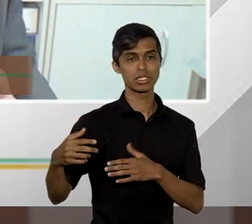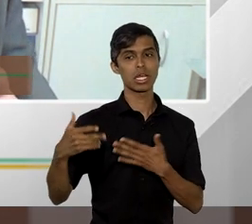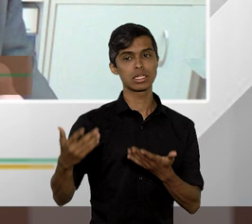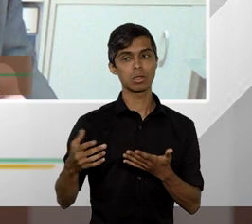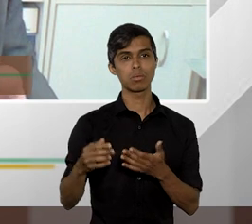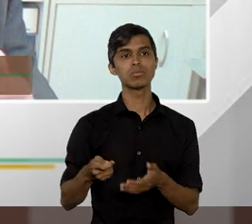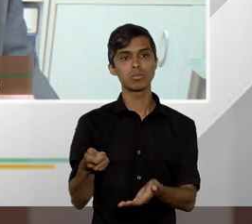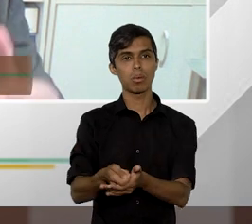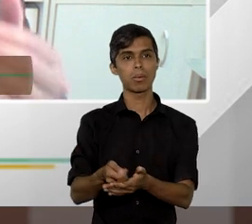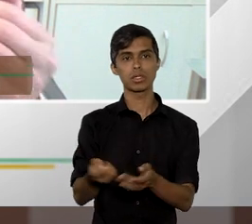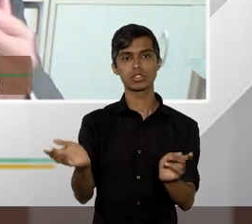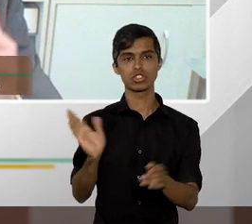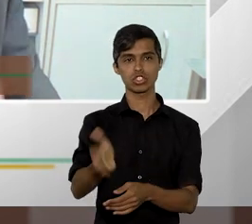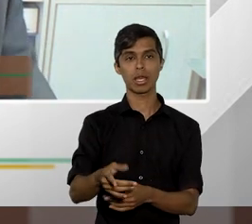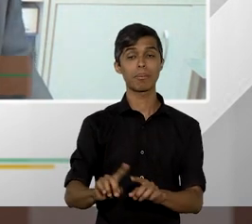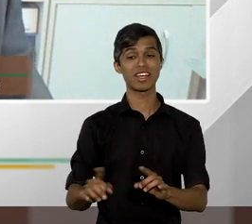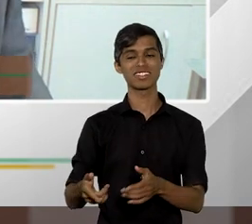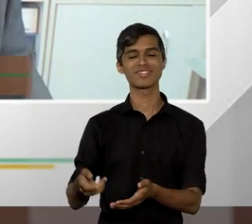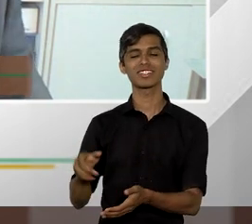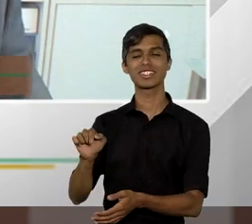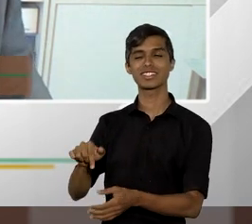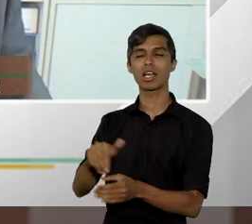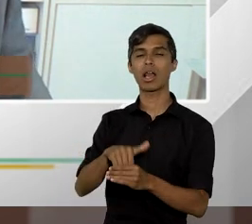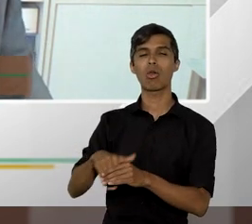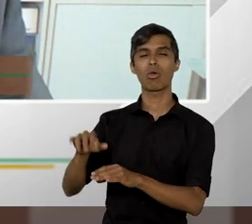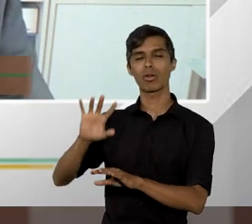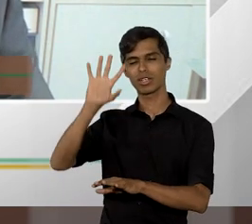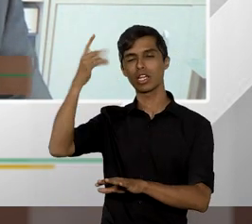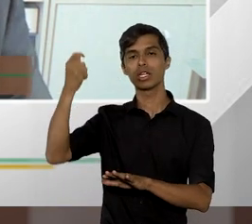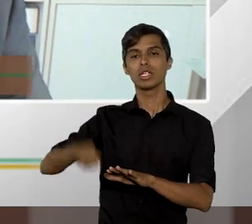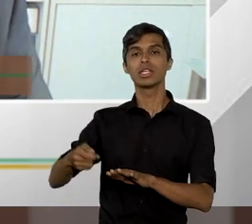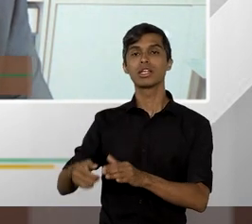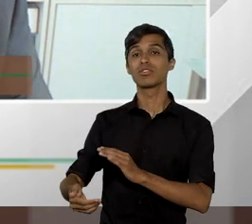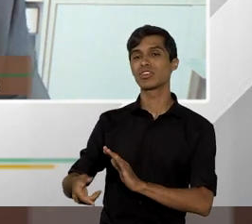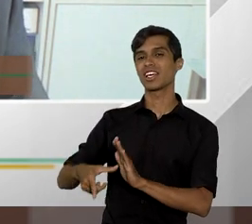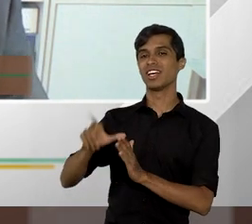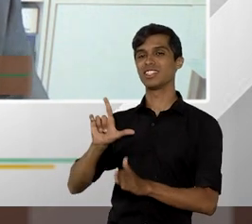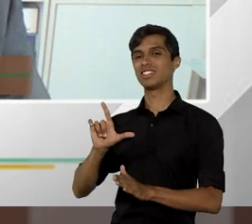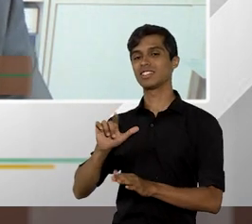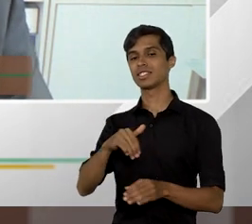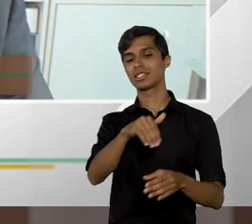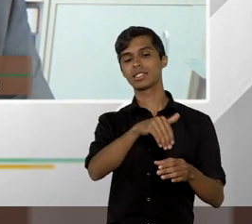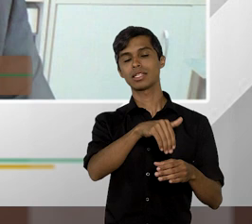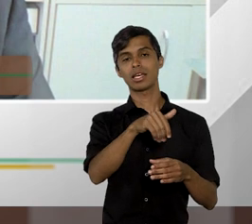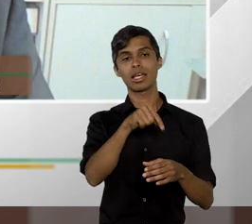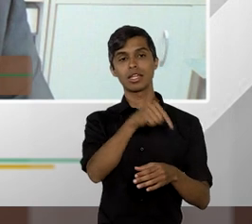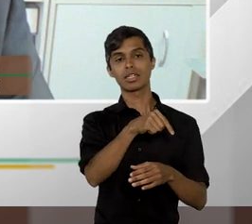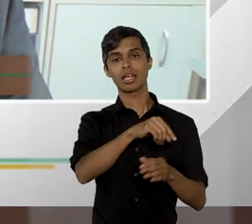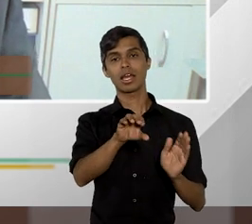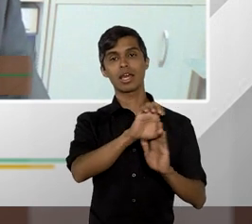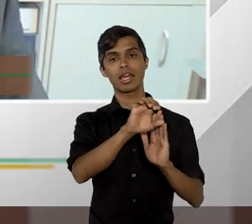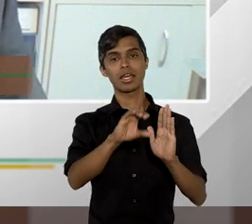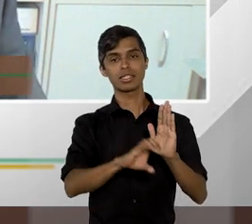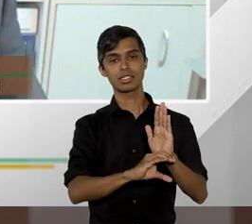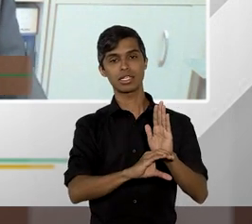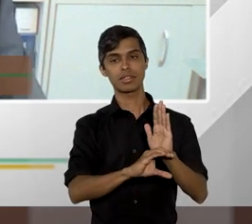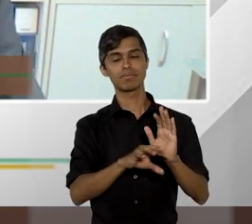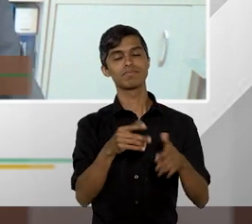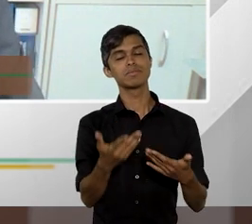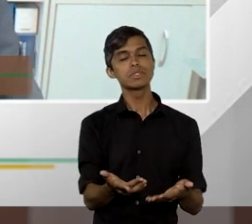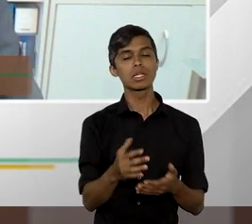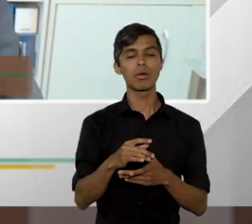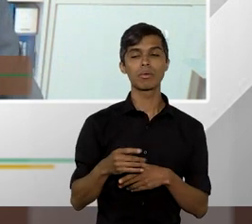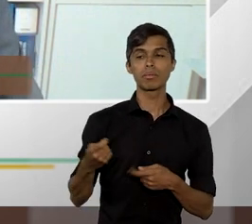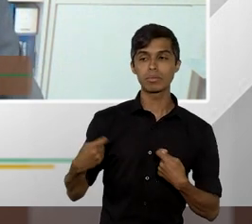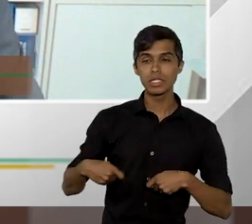tecnicamente interpretando a disposição constitucional me parece de fato que há necessidade de regulamentação para